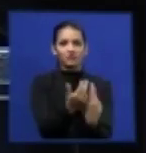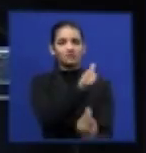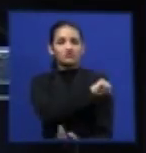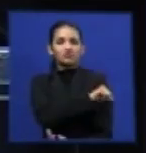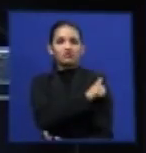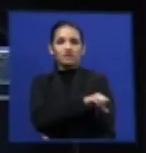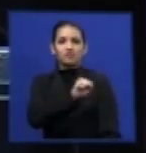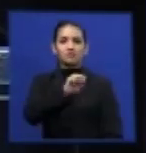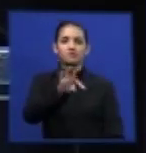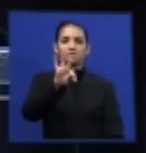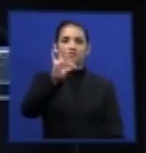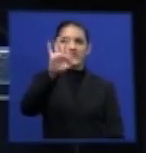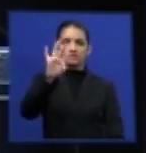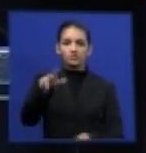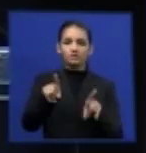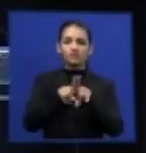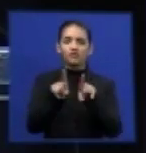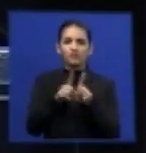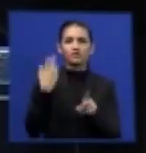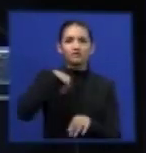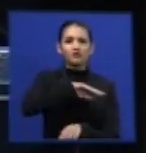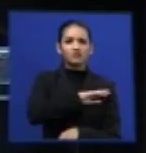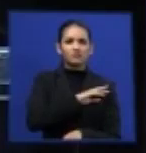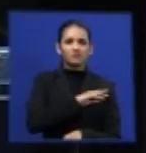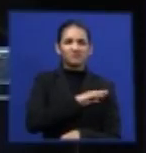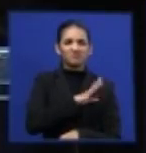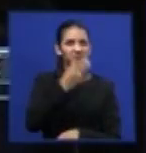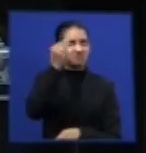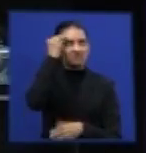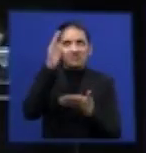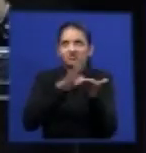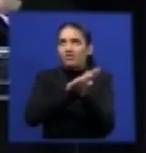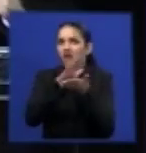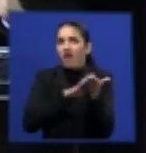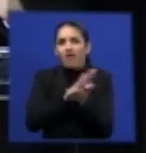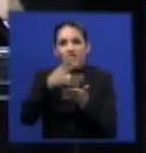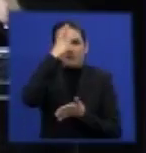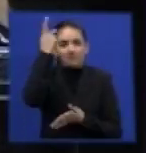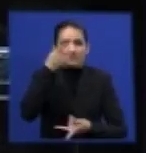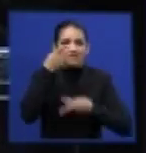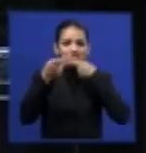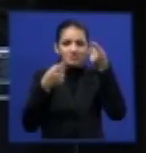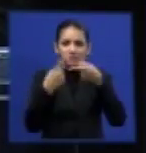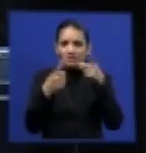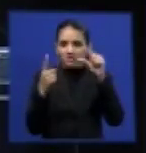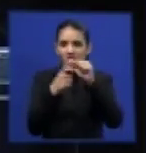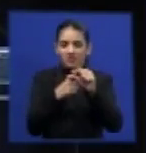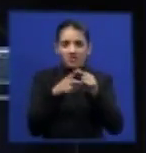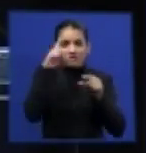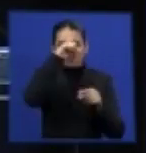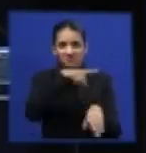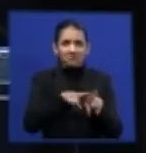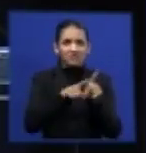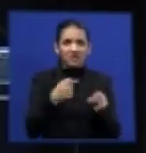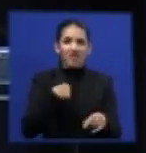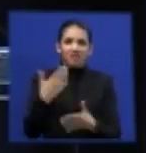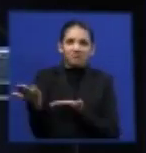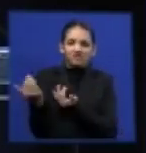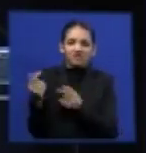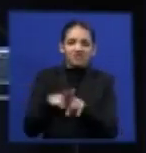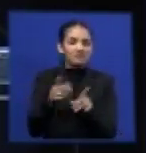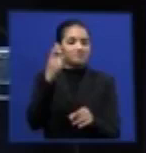ouvíamos, entendendo 15% do que diziam aquelas sumidades, Orozinho Blonado, Ana